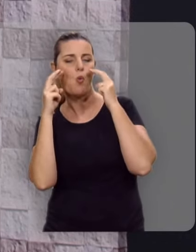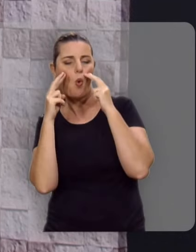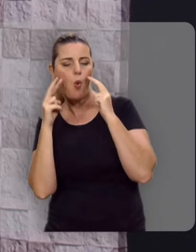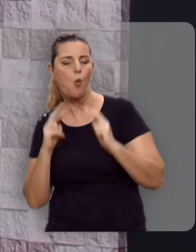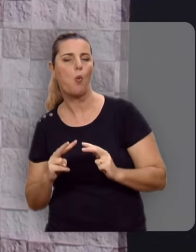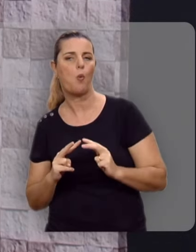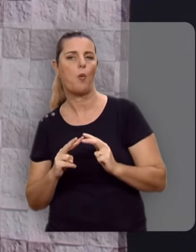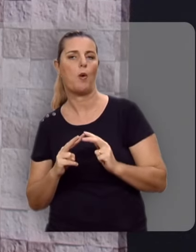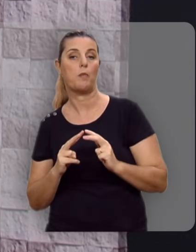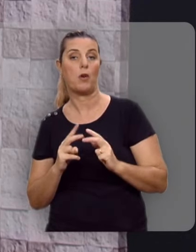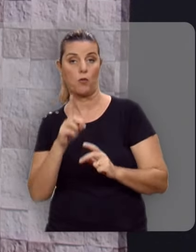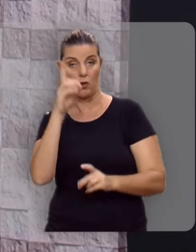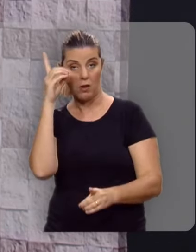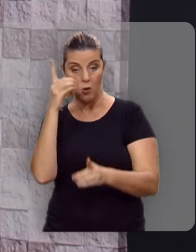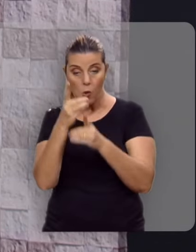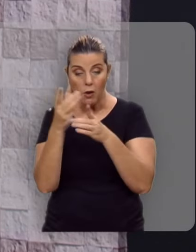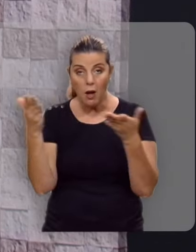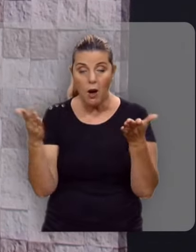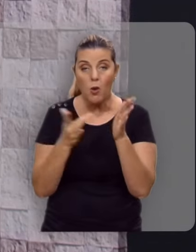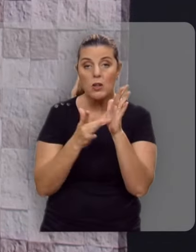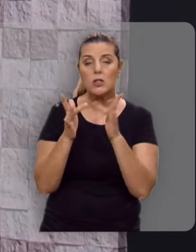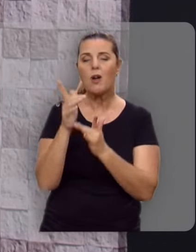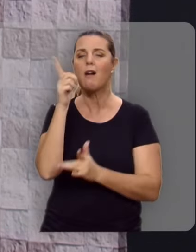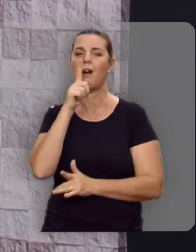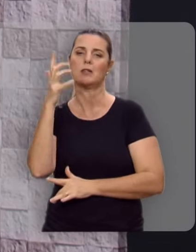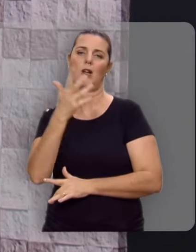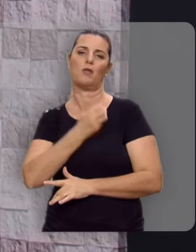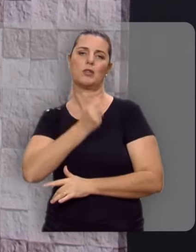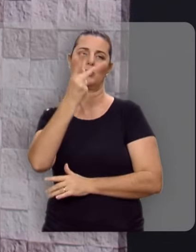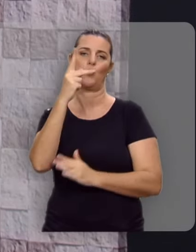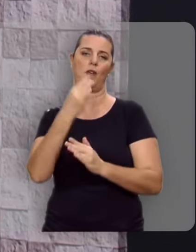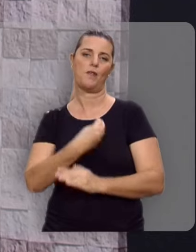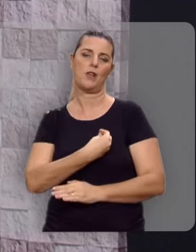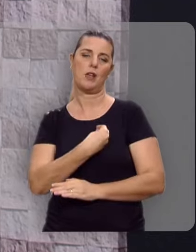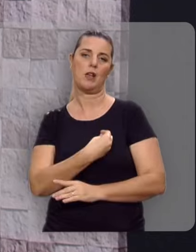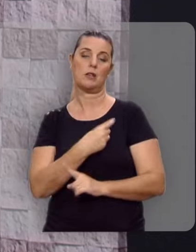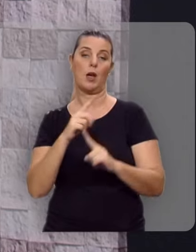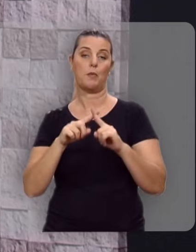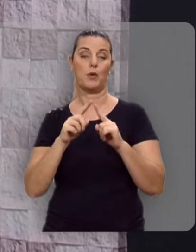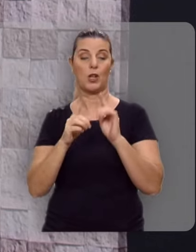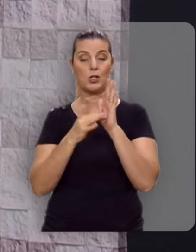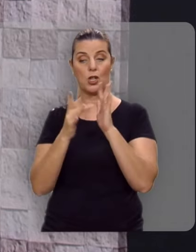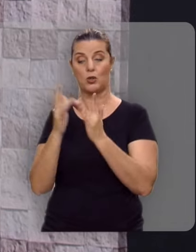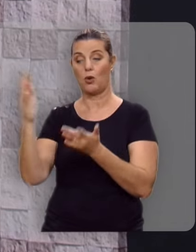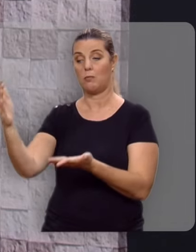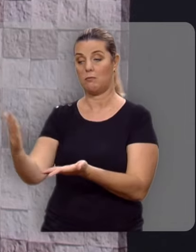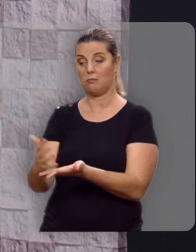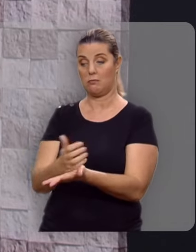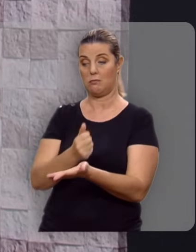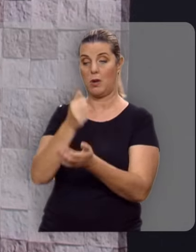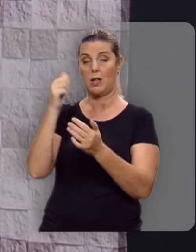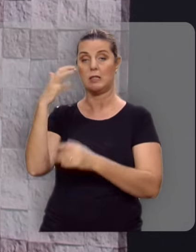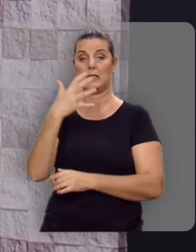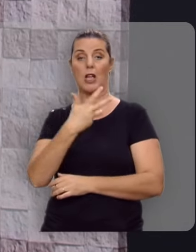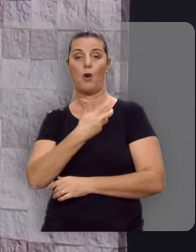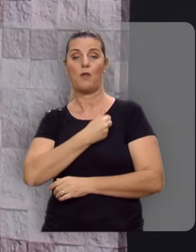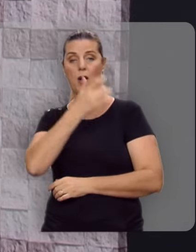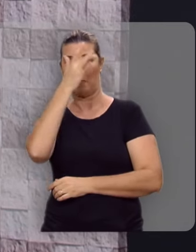E se você for agora a Jesus, haverá salvação na sua vida, porque ele veio buscar e salvar